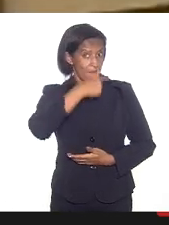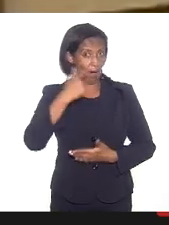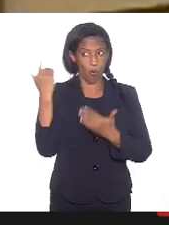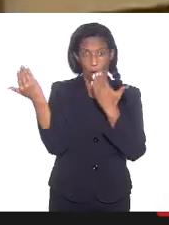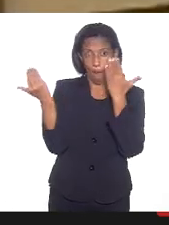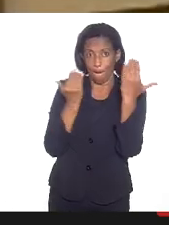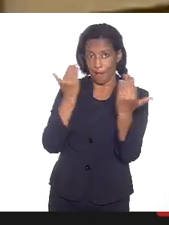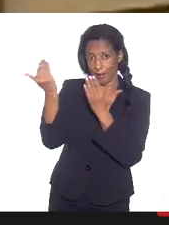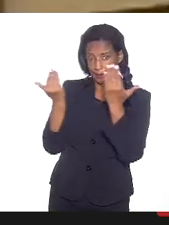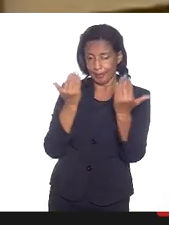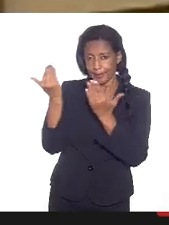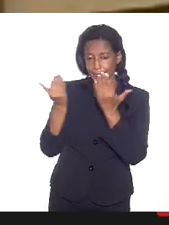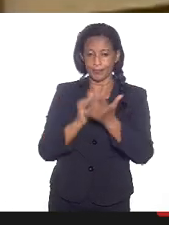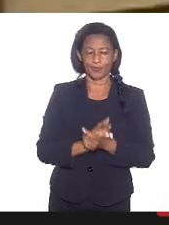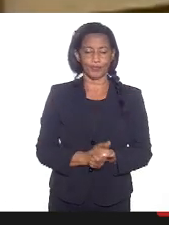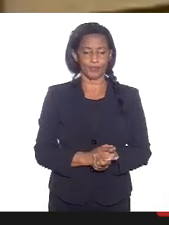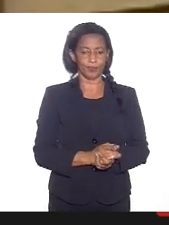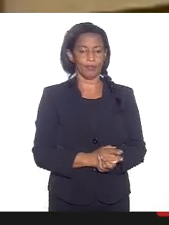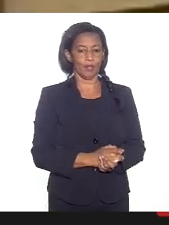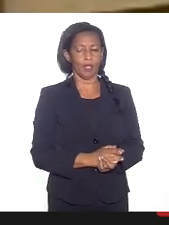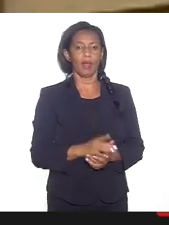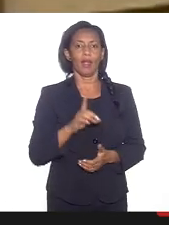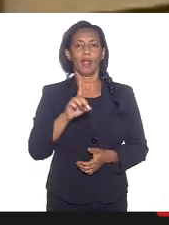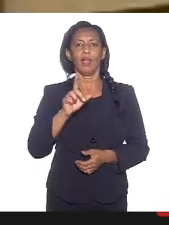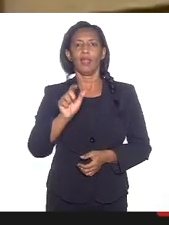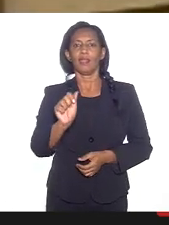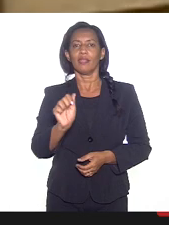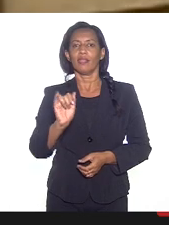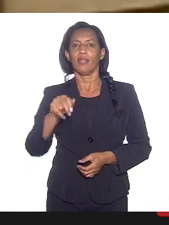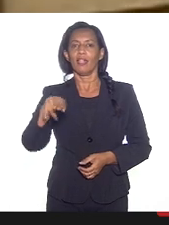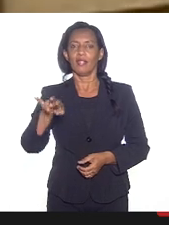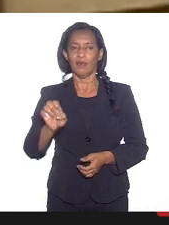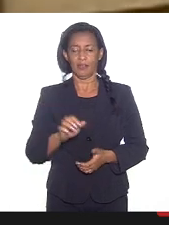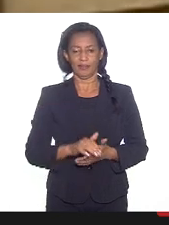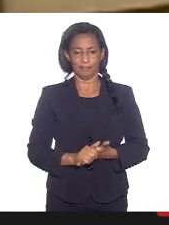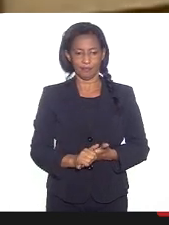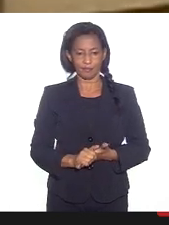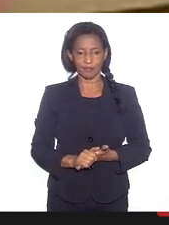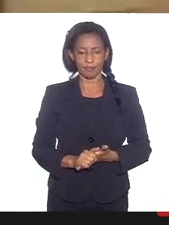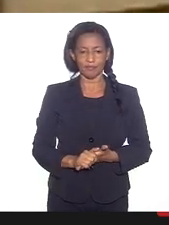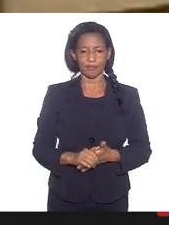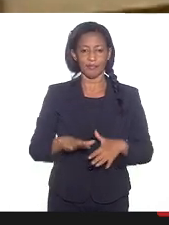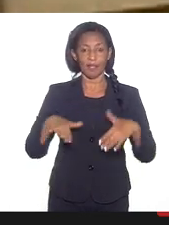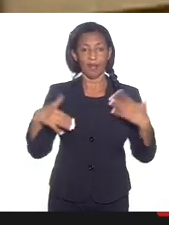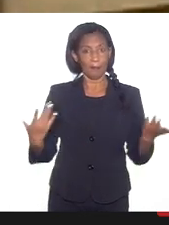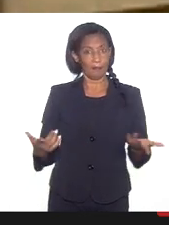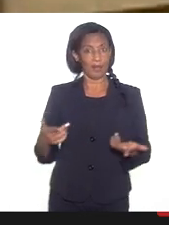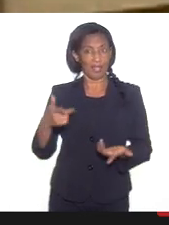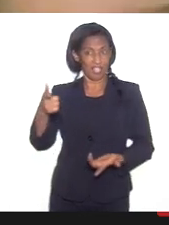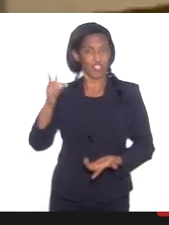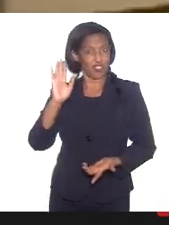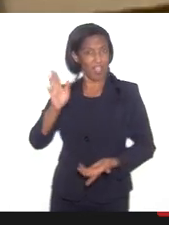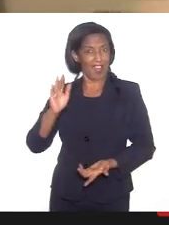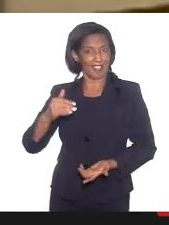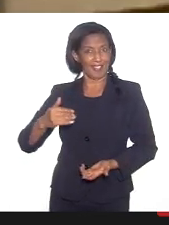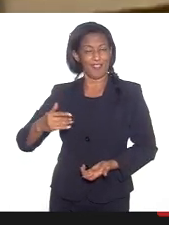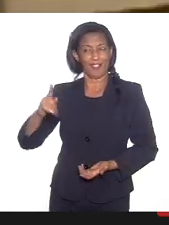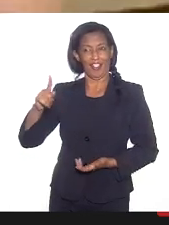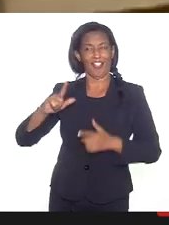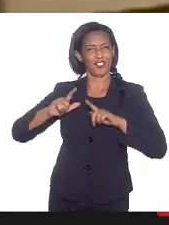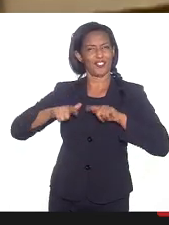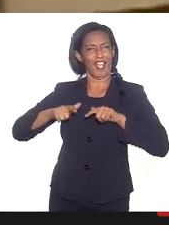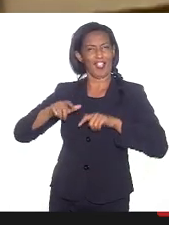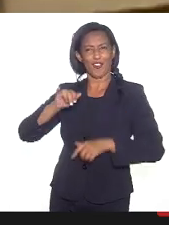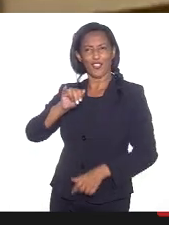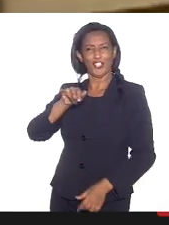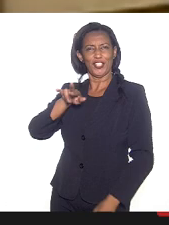Cooperman, que a nossa Daiane está aí, para quem já esteve em Israel, como já estive duas vezes,